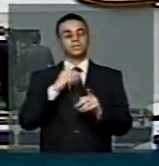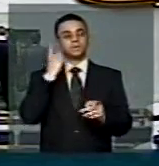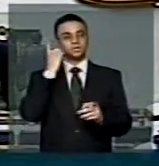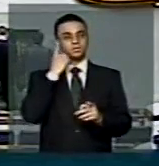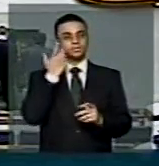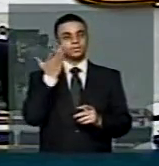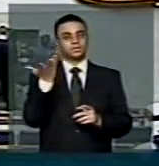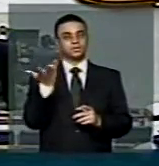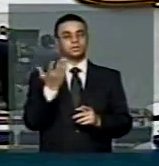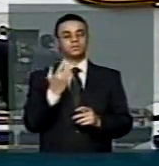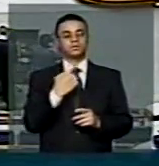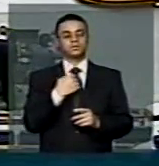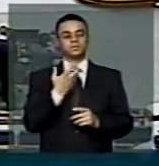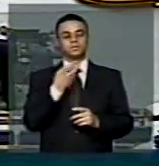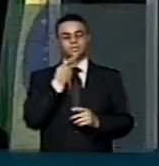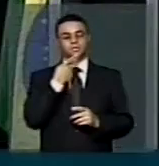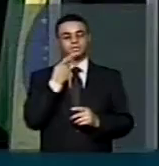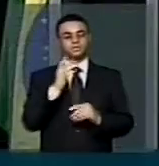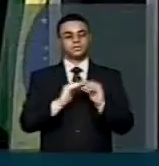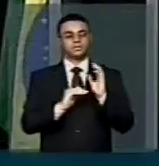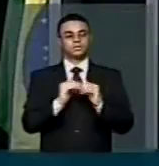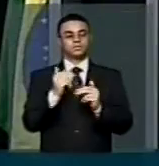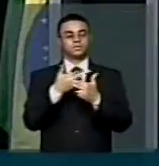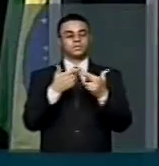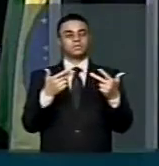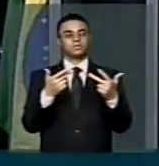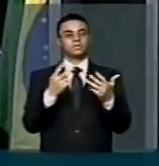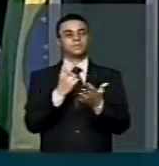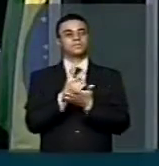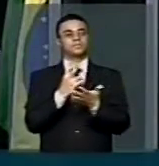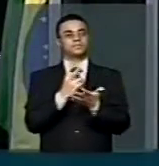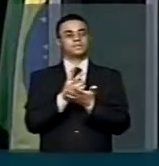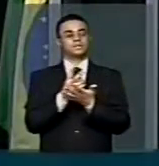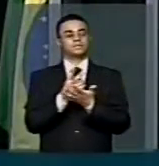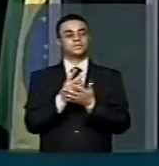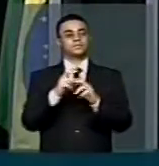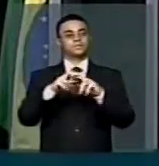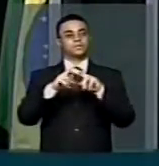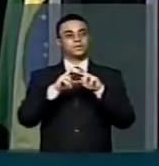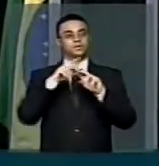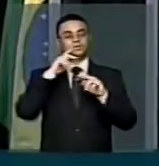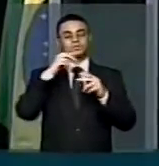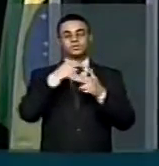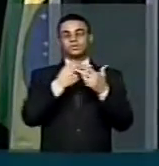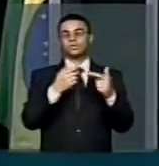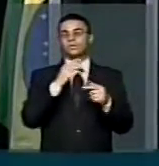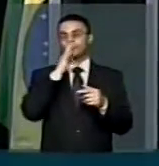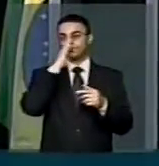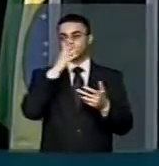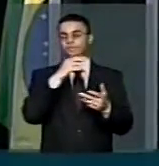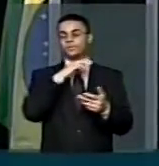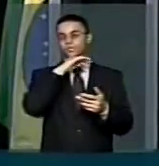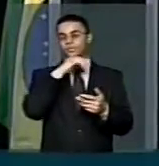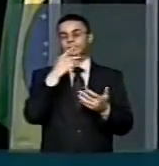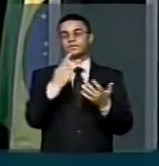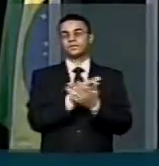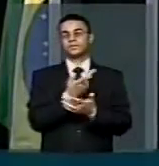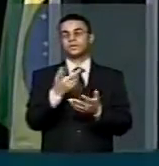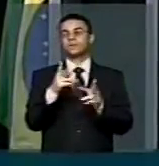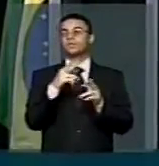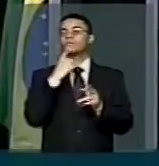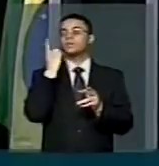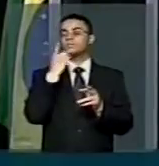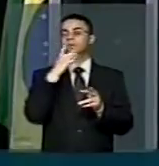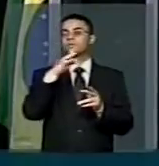preocupa muito, dada a gravidade do que foi aqui mencionado pelo deputado Francisquini,